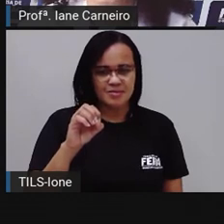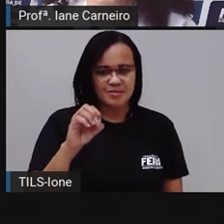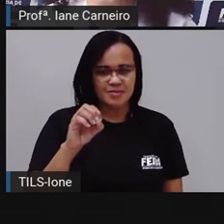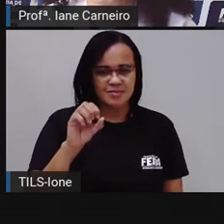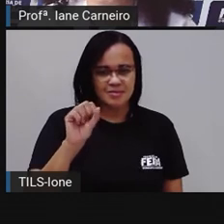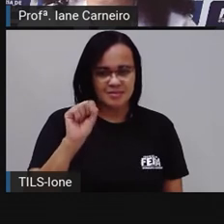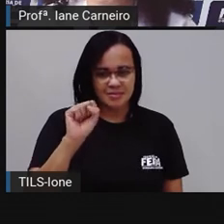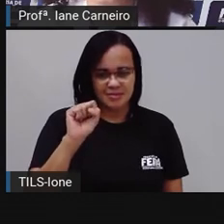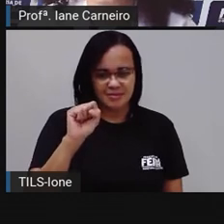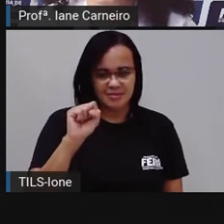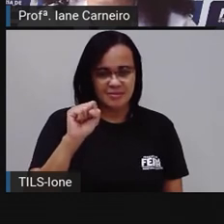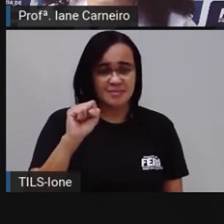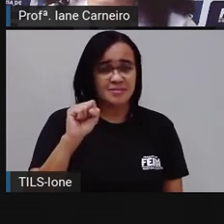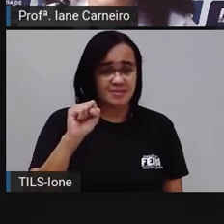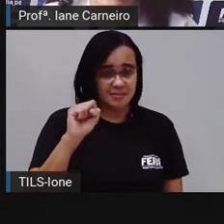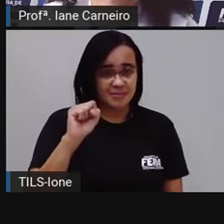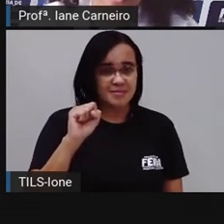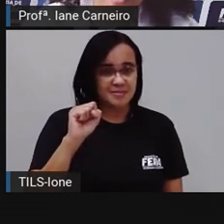Com Si.